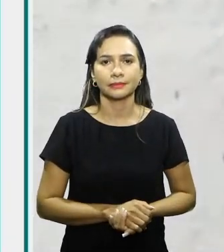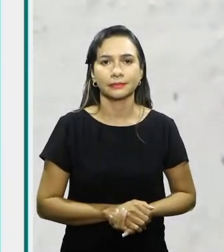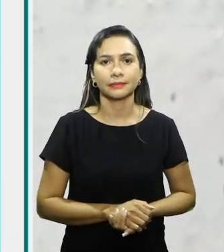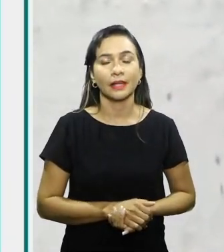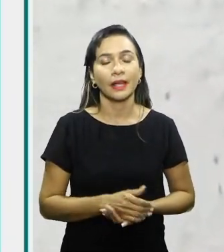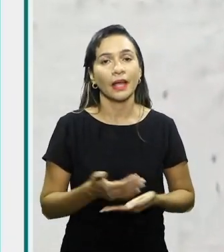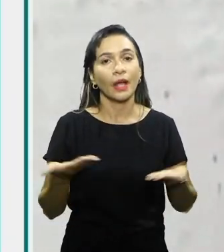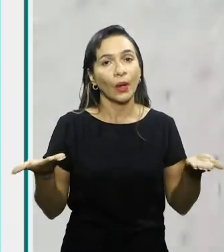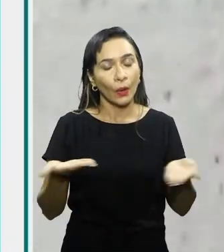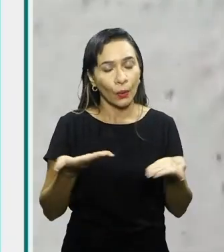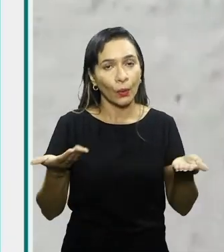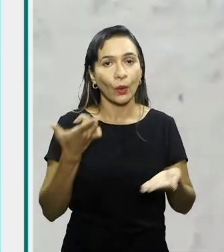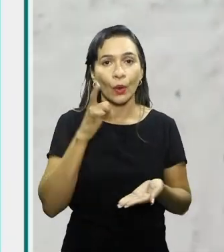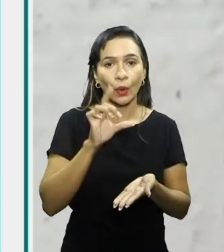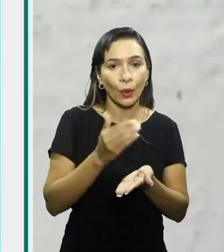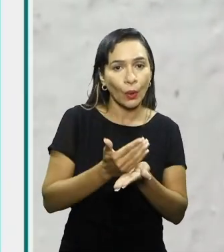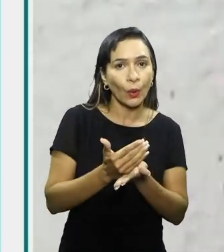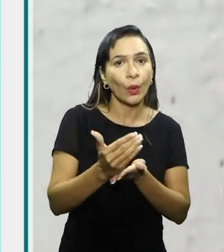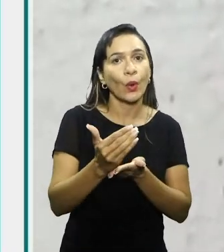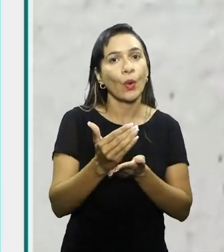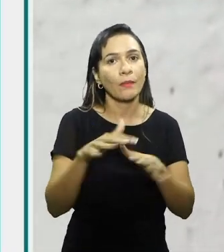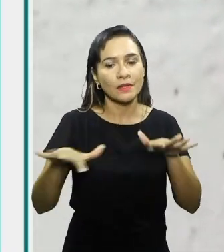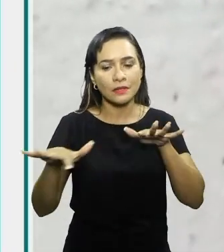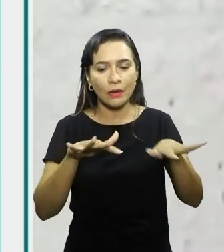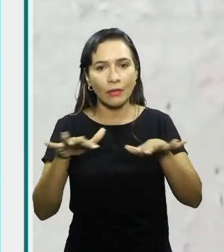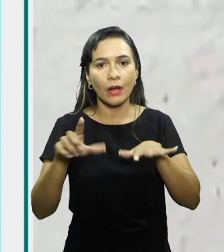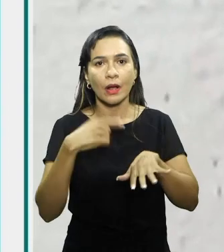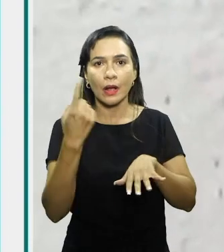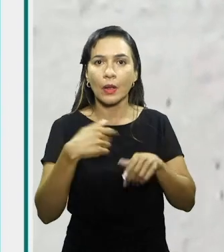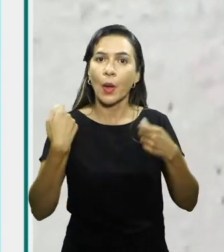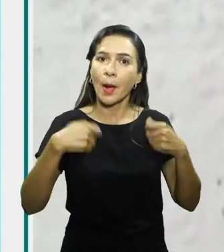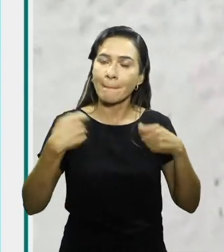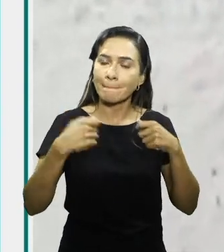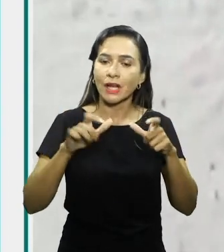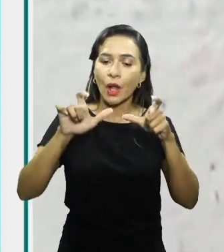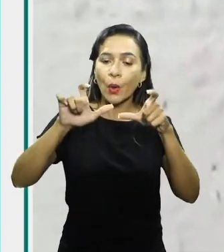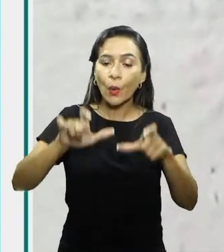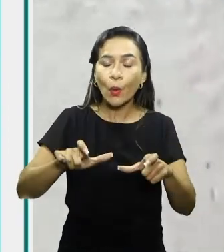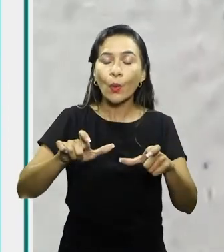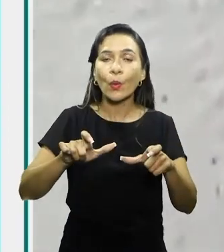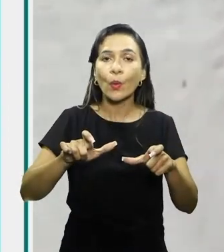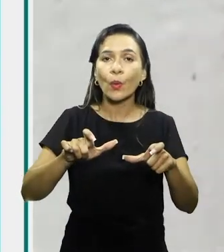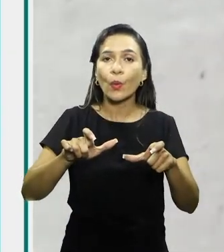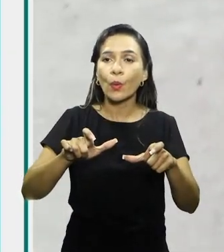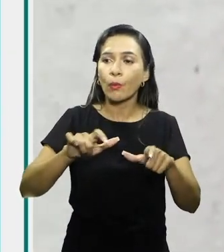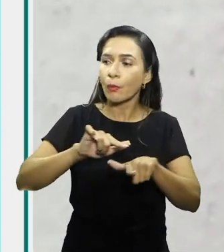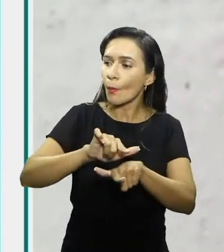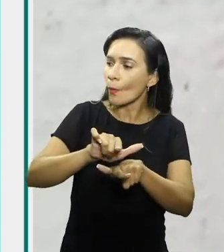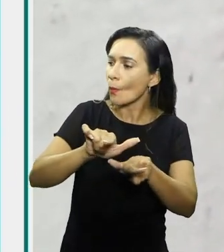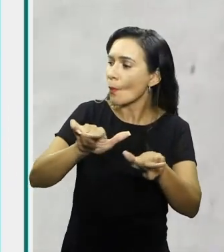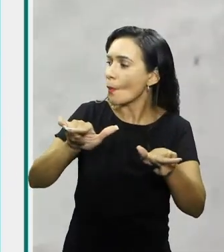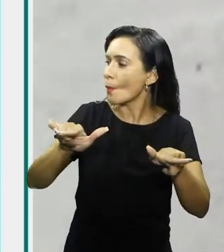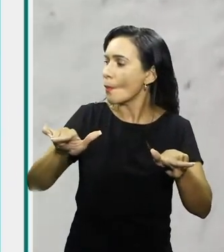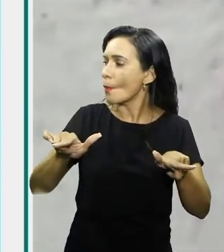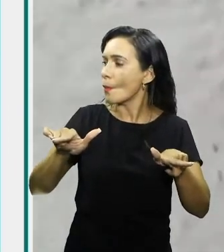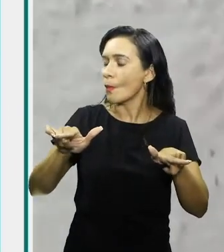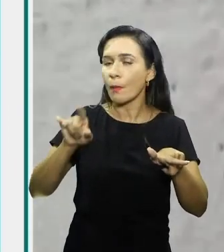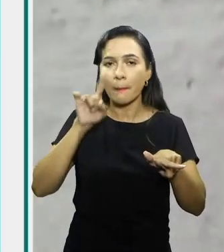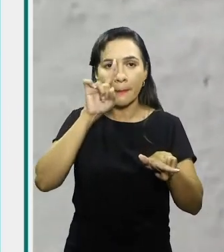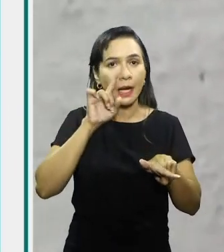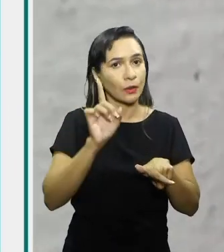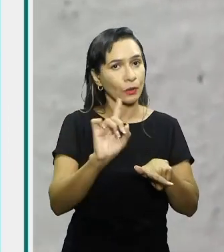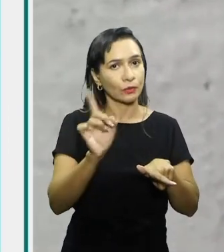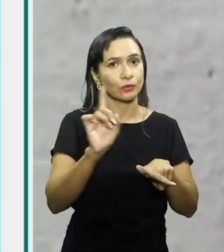Para a gente começar a fazer o movimento, a gente sempre deve procurar um local que não ofereça nenhum risco para a gente se